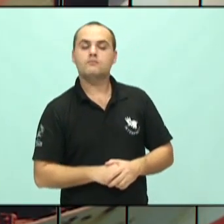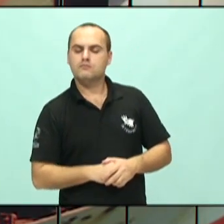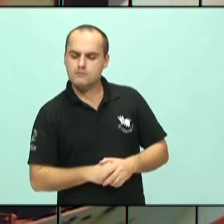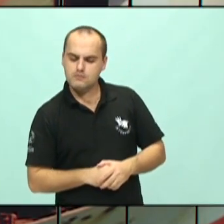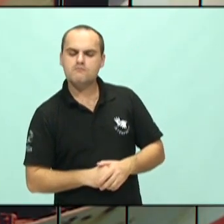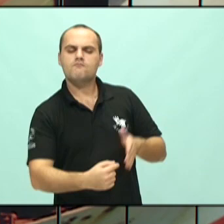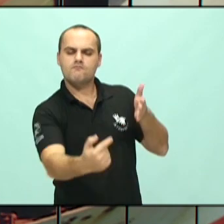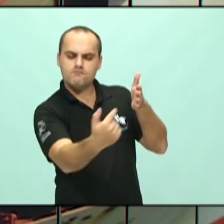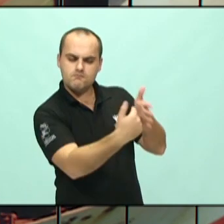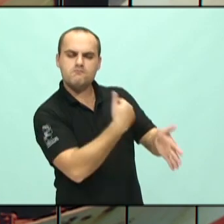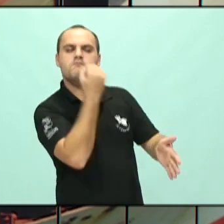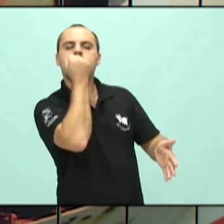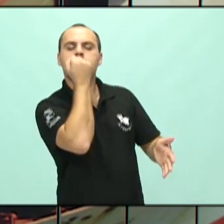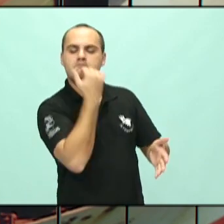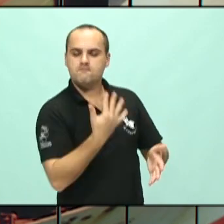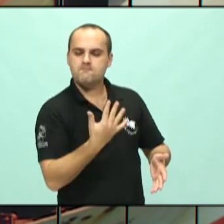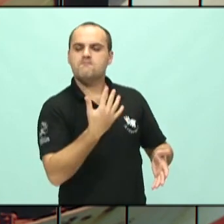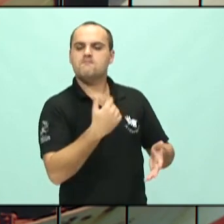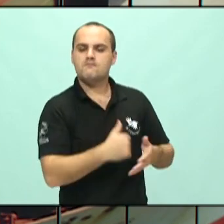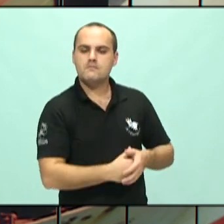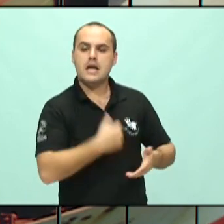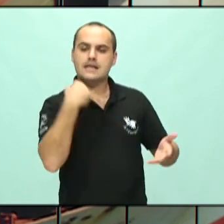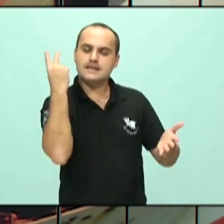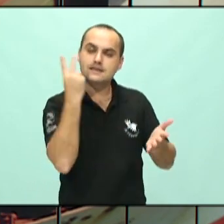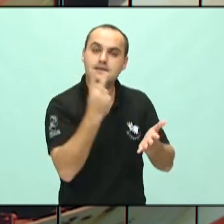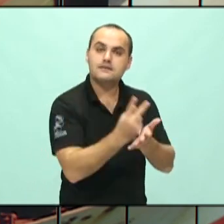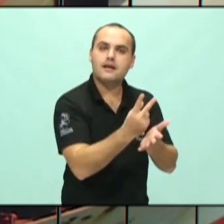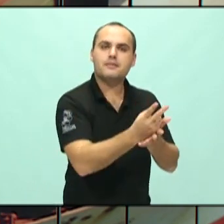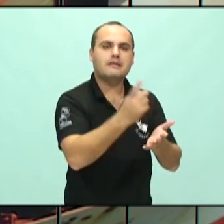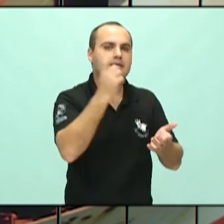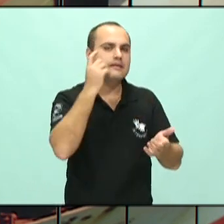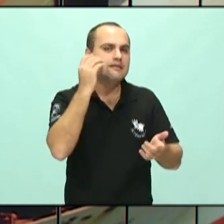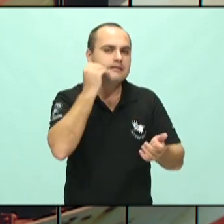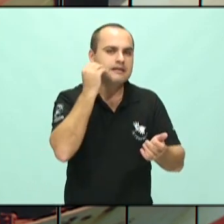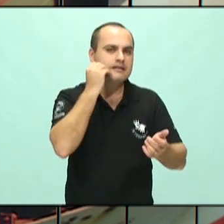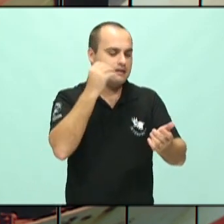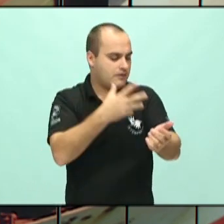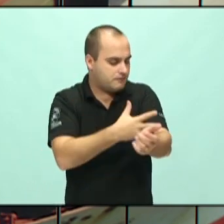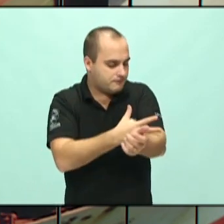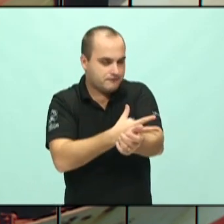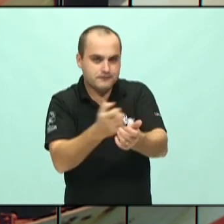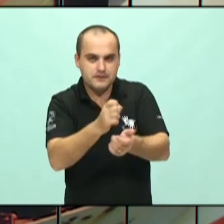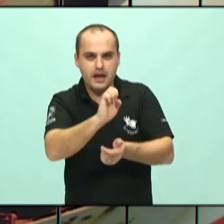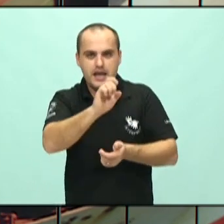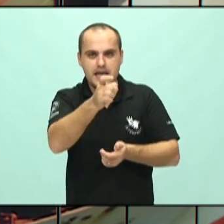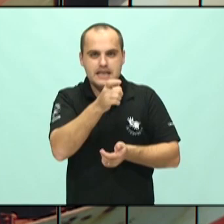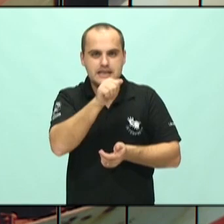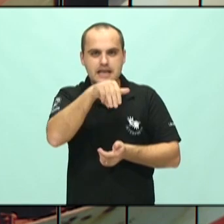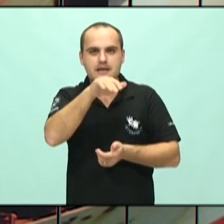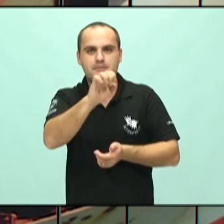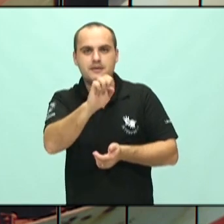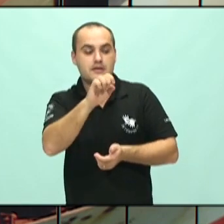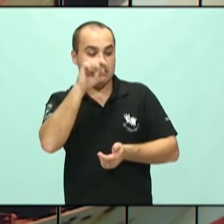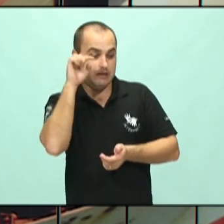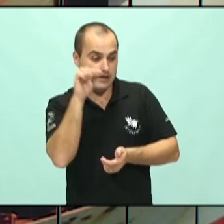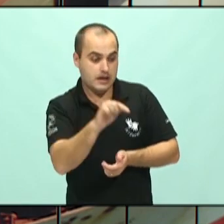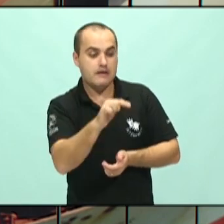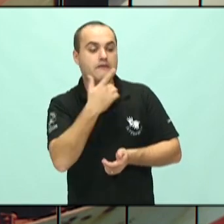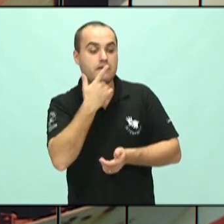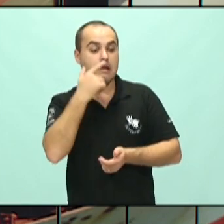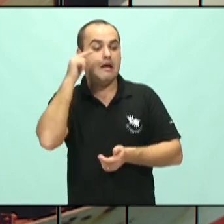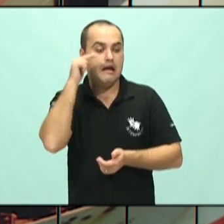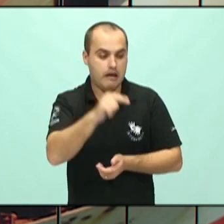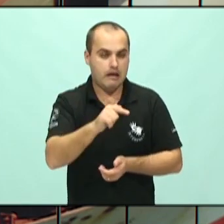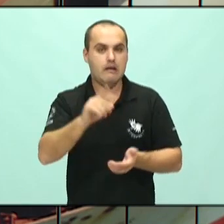nós sempre estamos buscando exames. O paciente vai no consultório e ele quer um exame que diga que ele está com